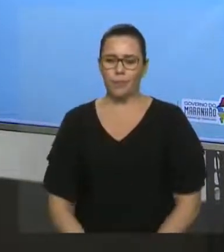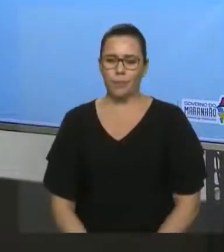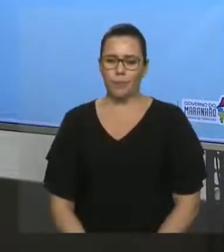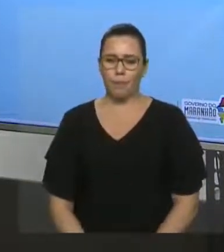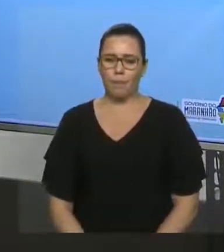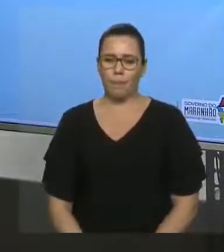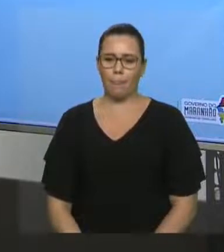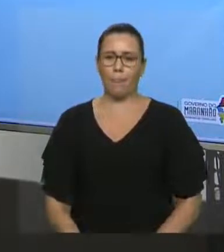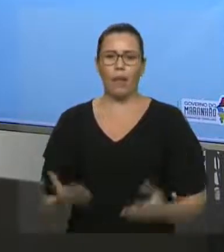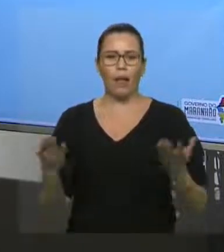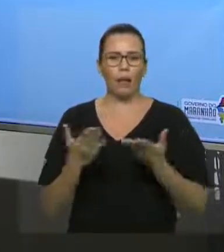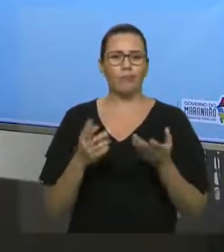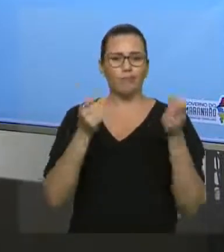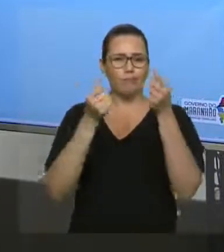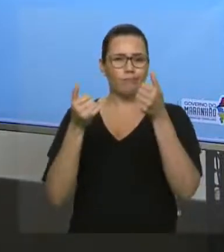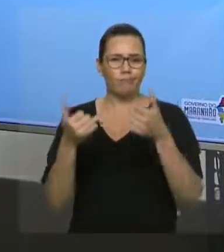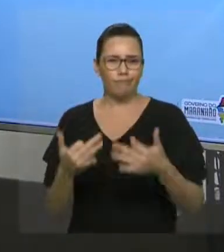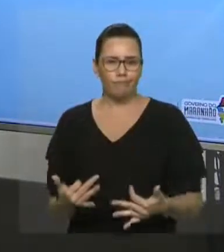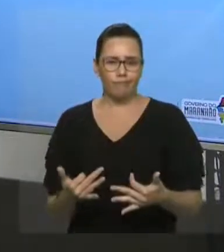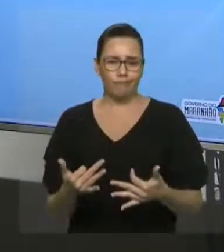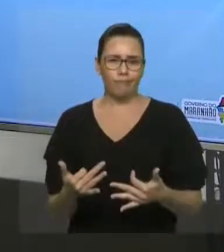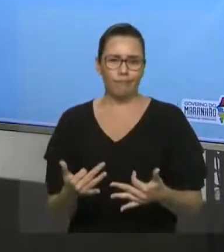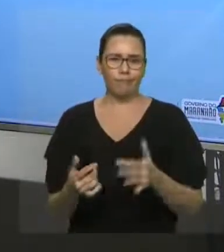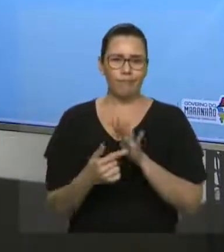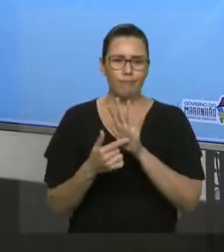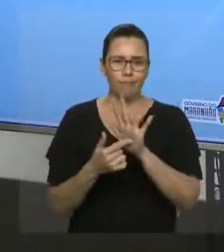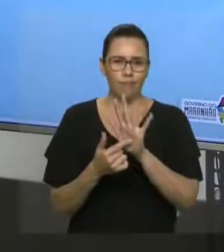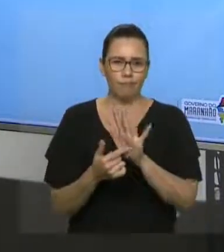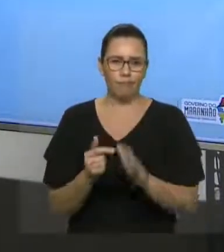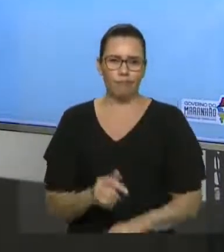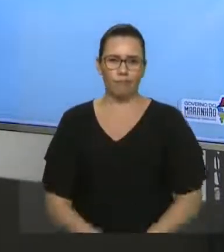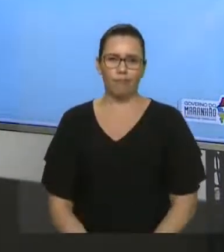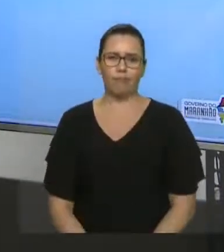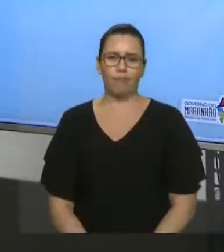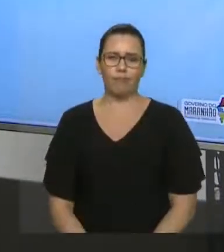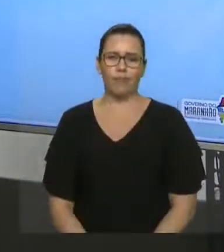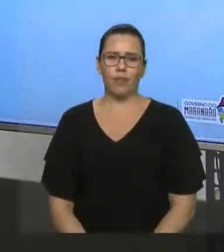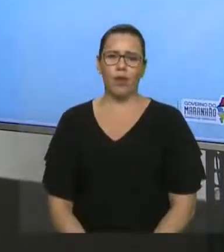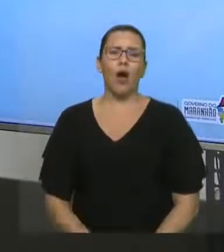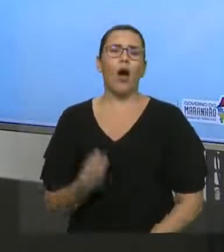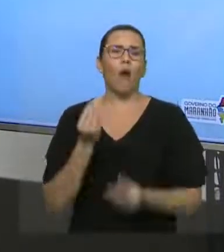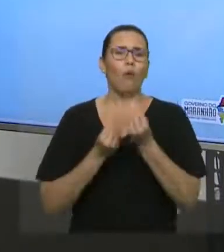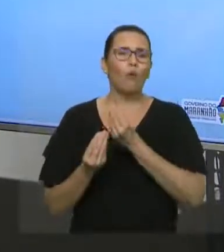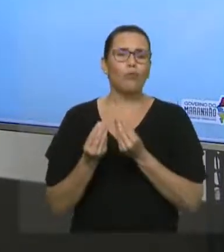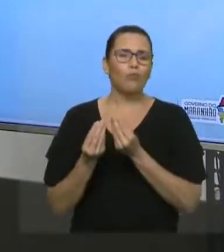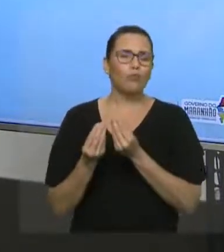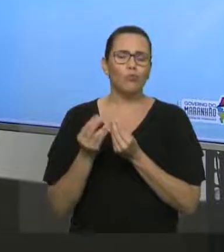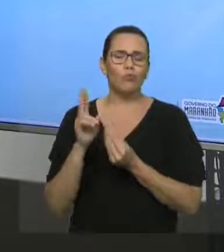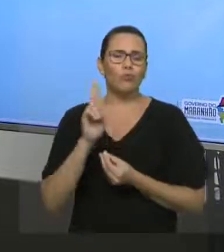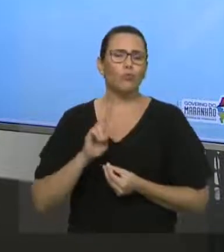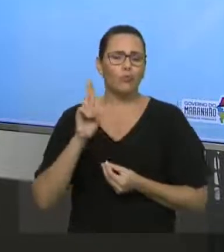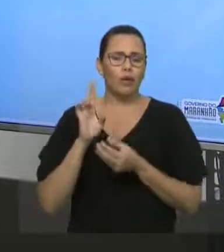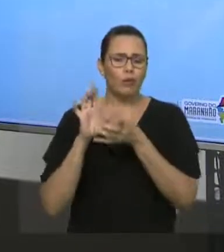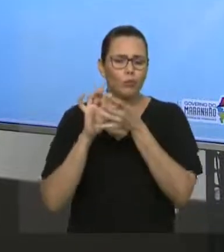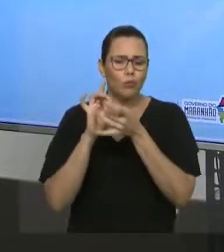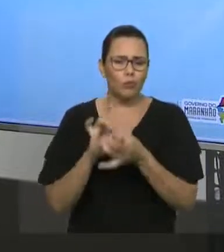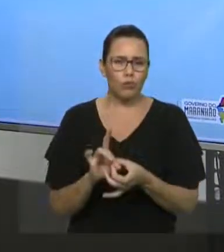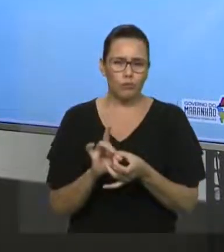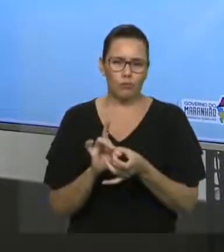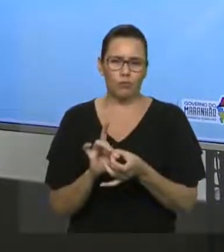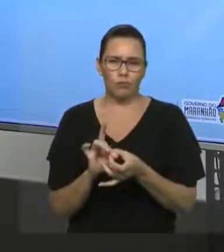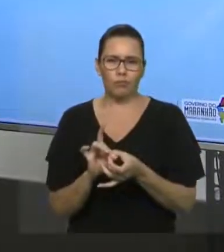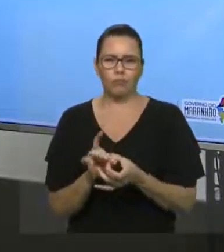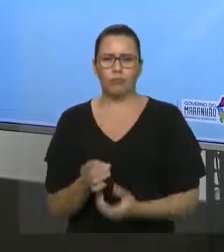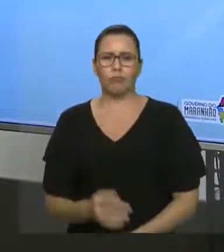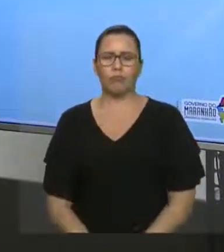exemplificar, para ficar bem claro para vocês, o emprego e o uso dessas conjunções. Tudo bem? Então, vejamos